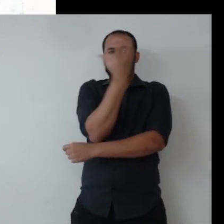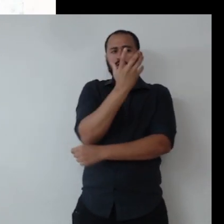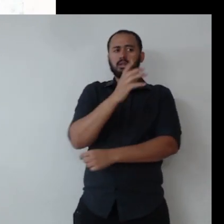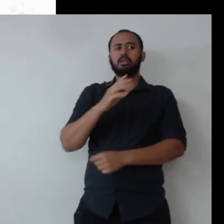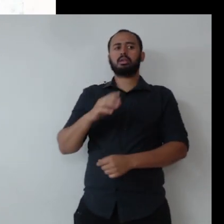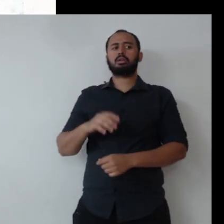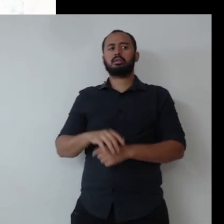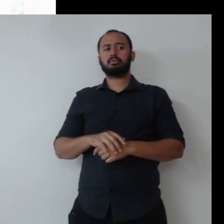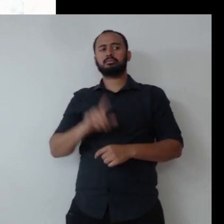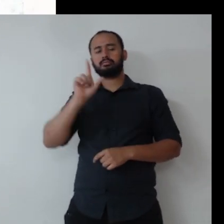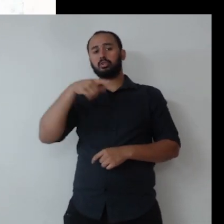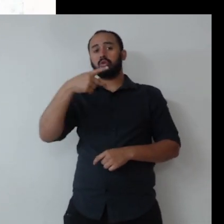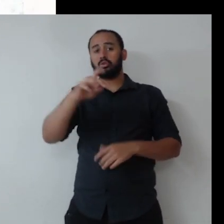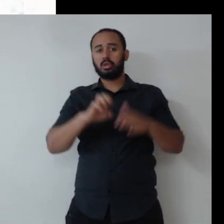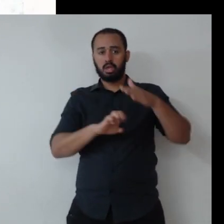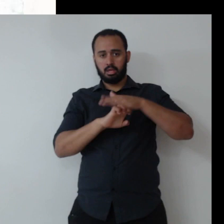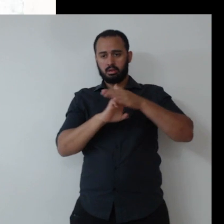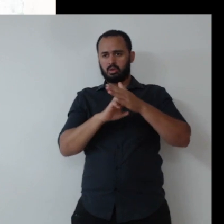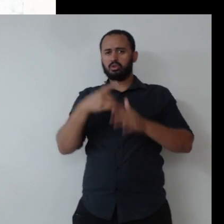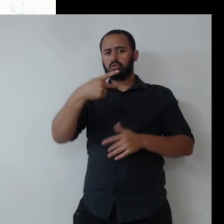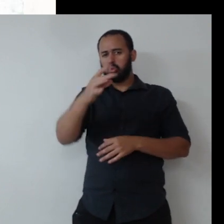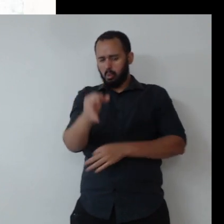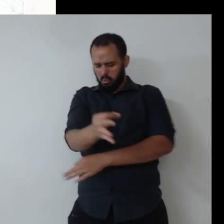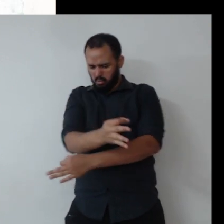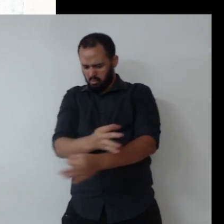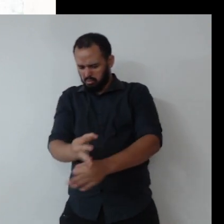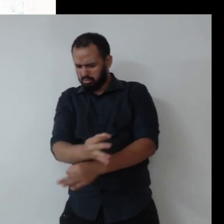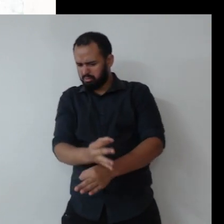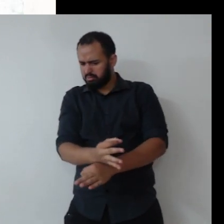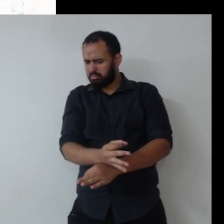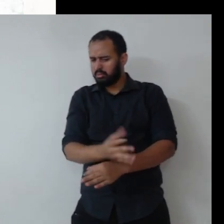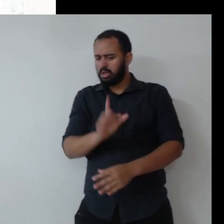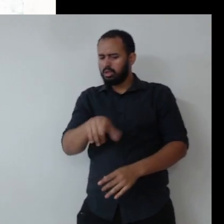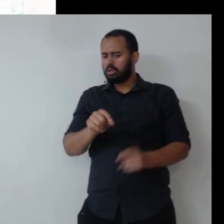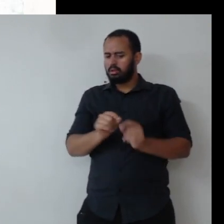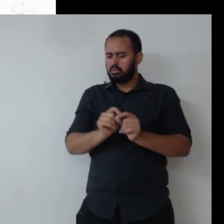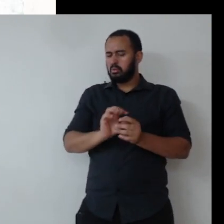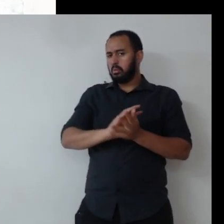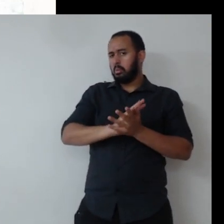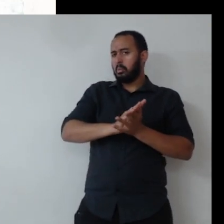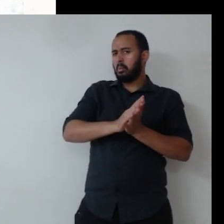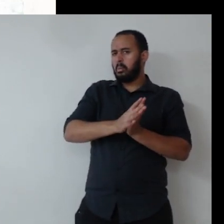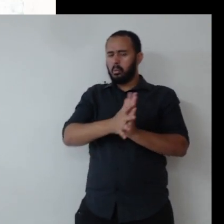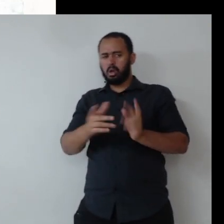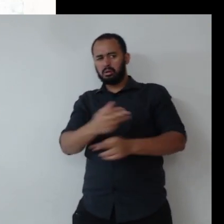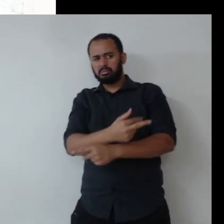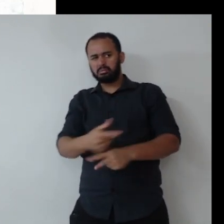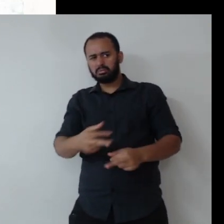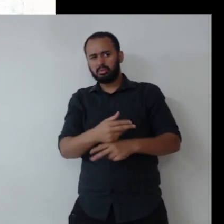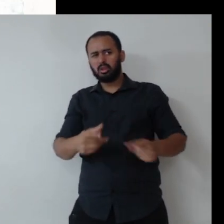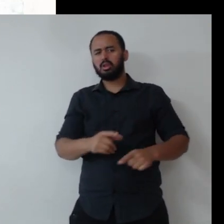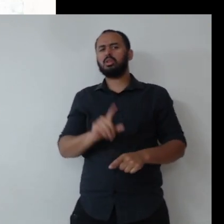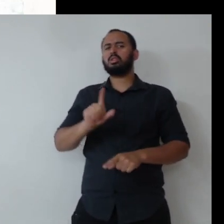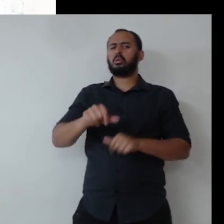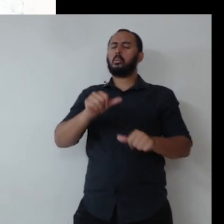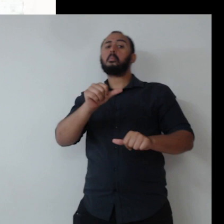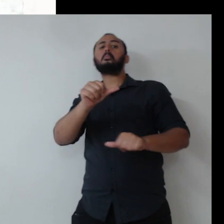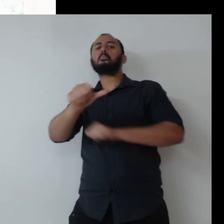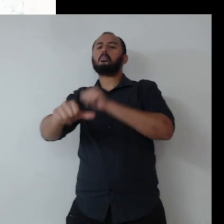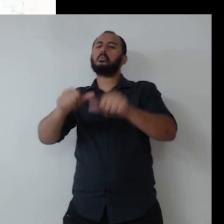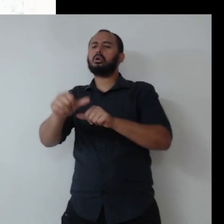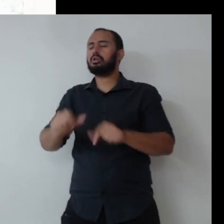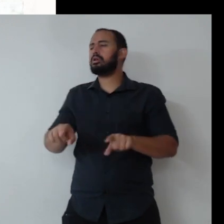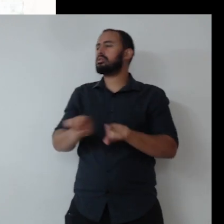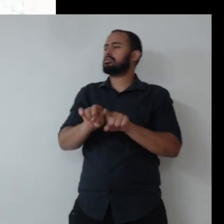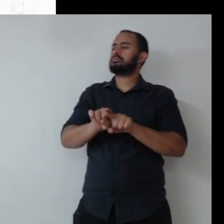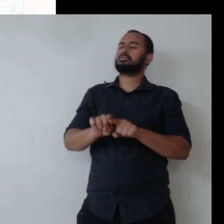ambiental, aí você, na sua empresa, na sua organização, você pode tratar um leque de temáticas diferenciadas, desde mudanças climáticas até